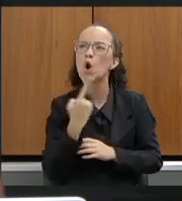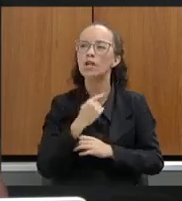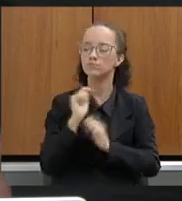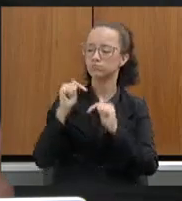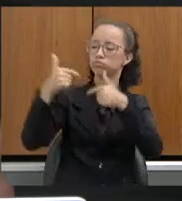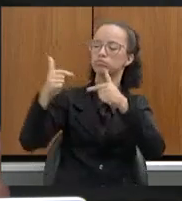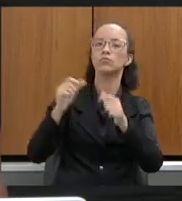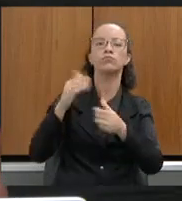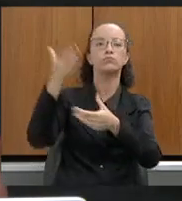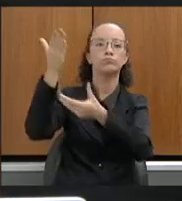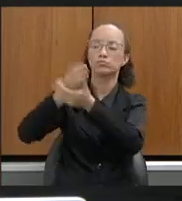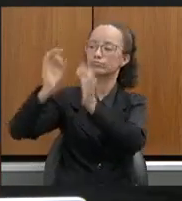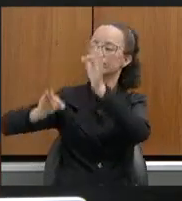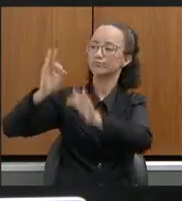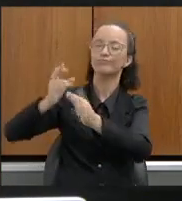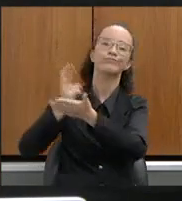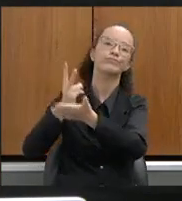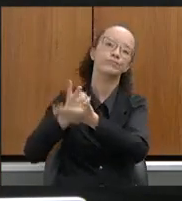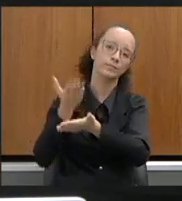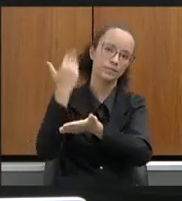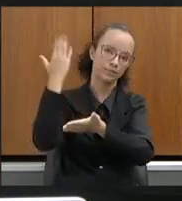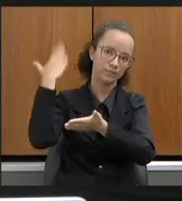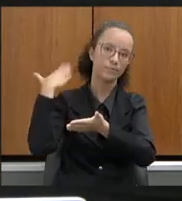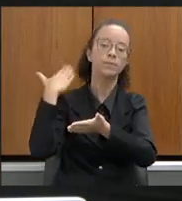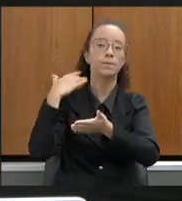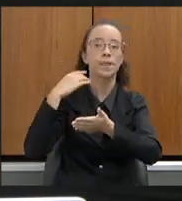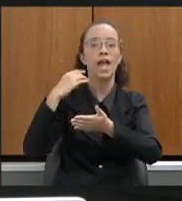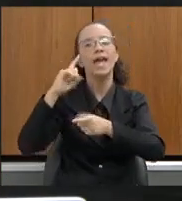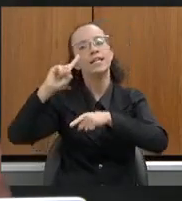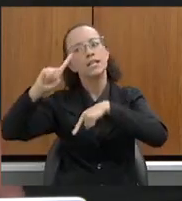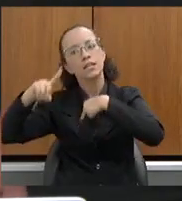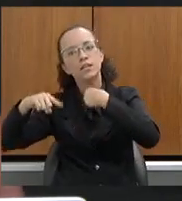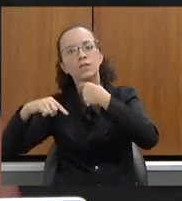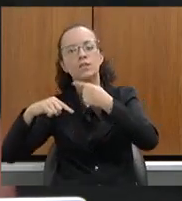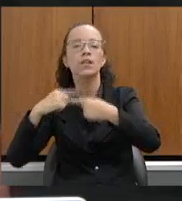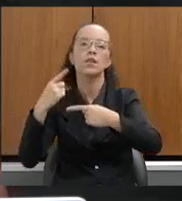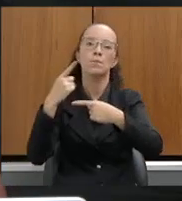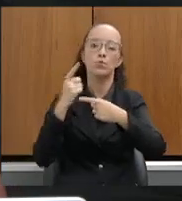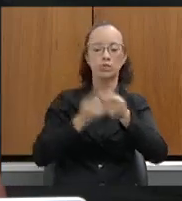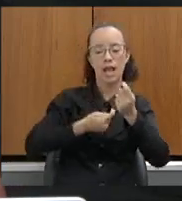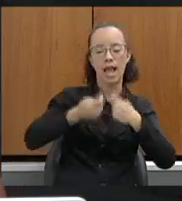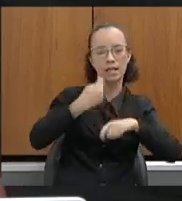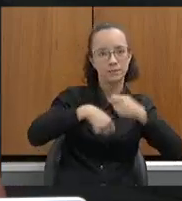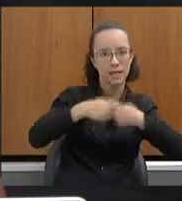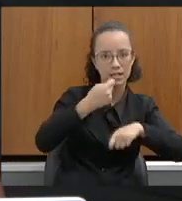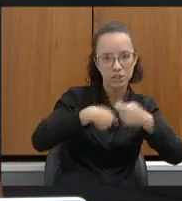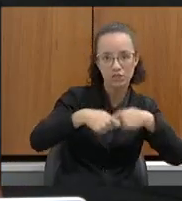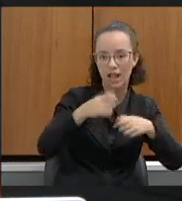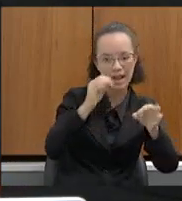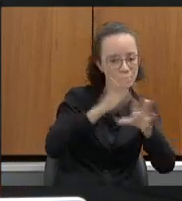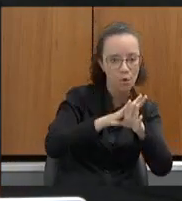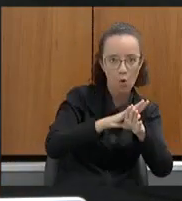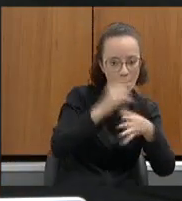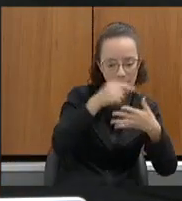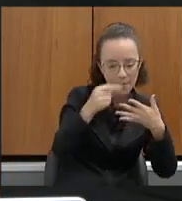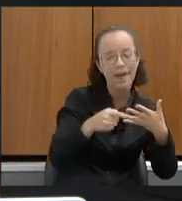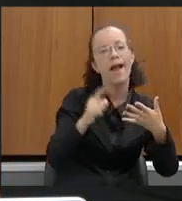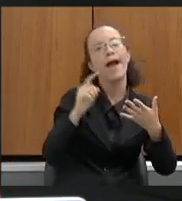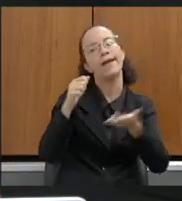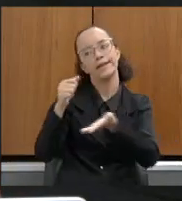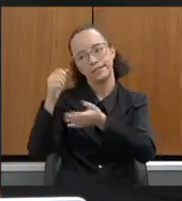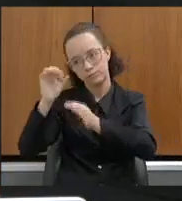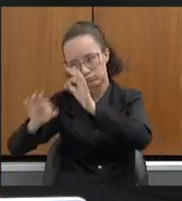judiciais, que, obviamente, após superadas as possibilidades administrativas, é necessário, mas as sanções